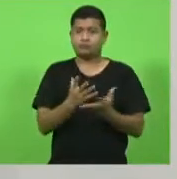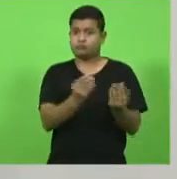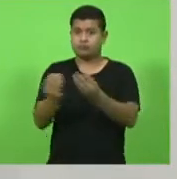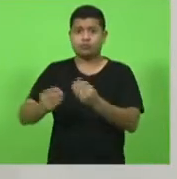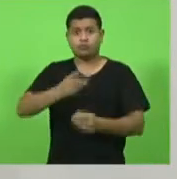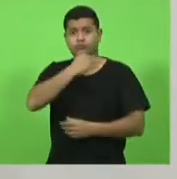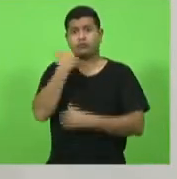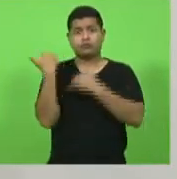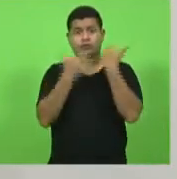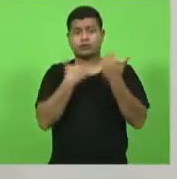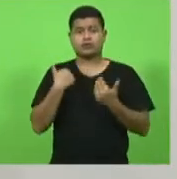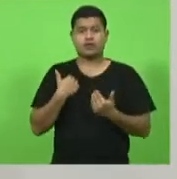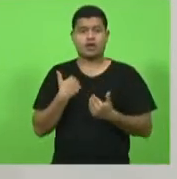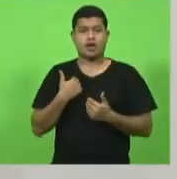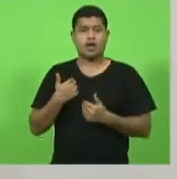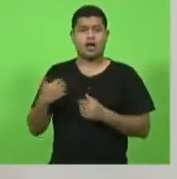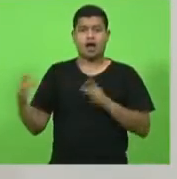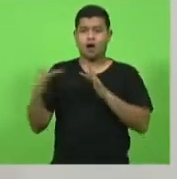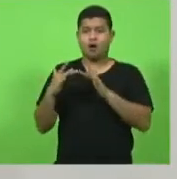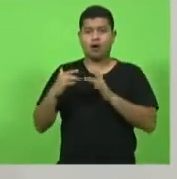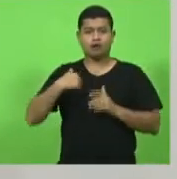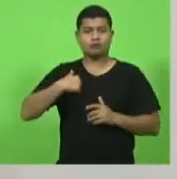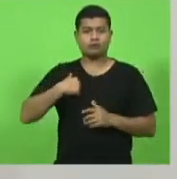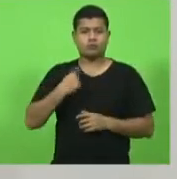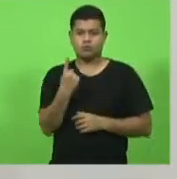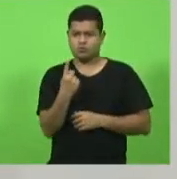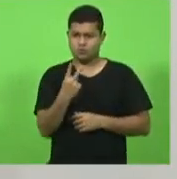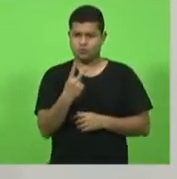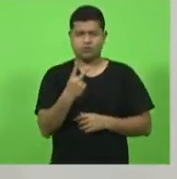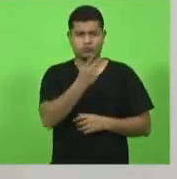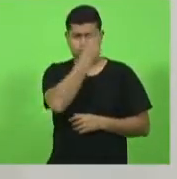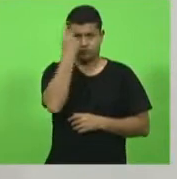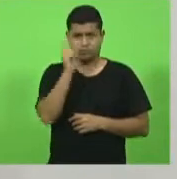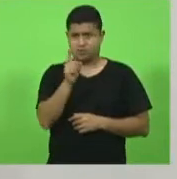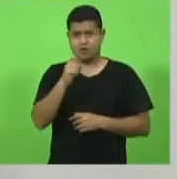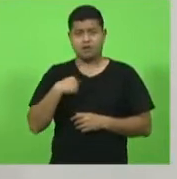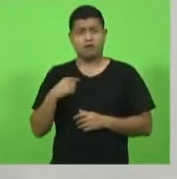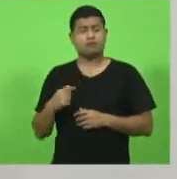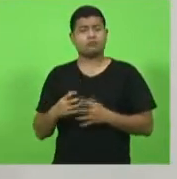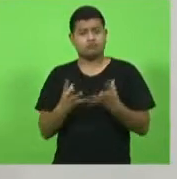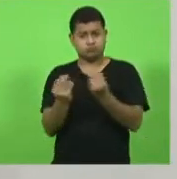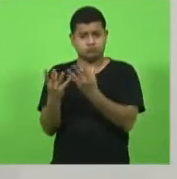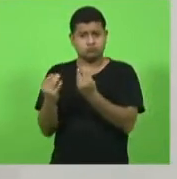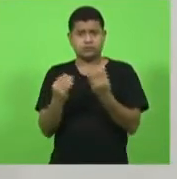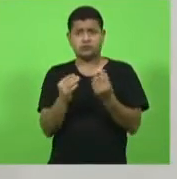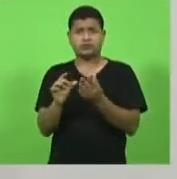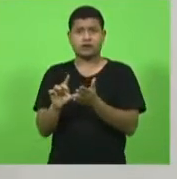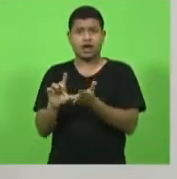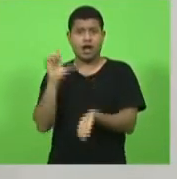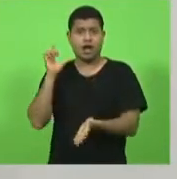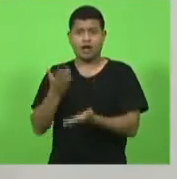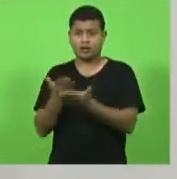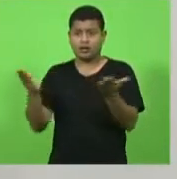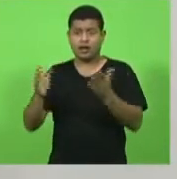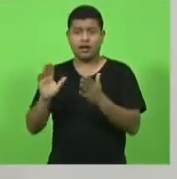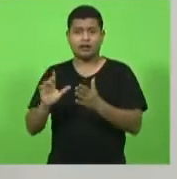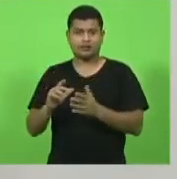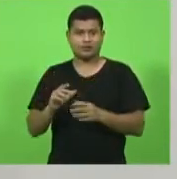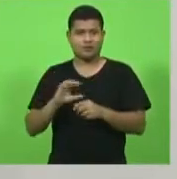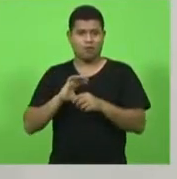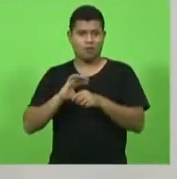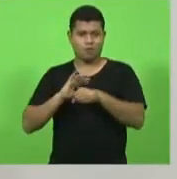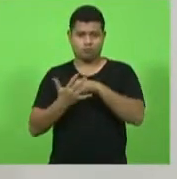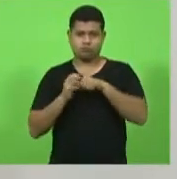mas várias pessoas que estão até então antes da pandemia estavam com cirurgias marcadas ou em